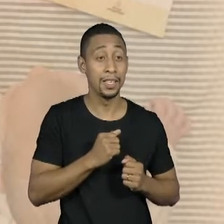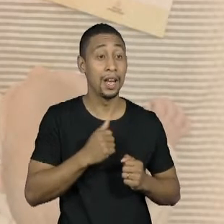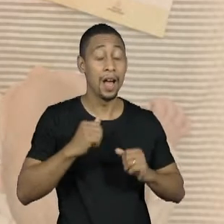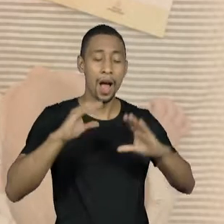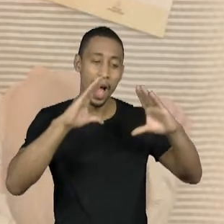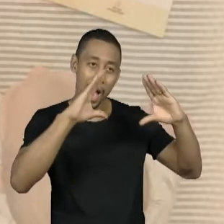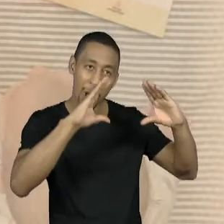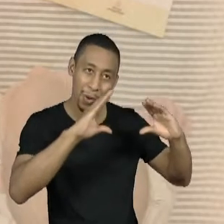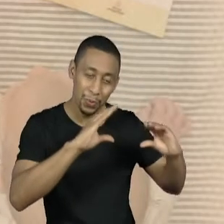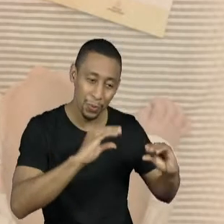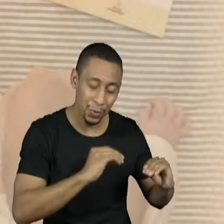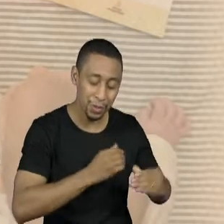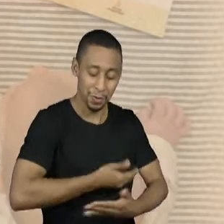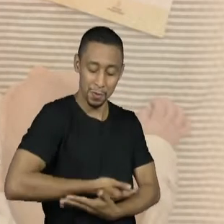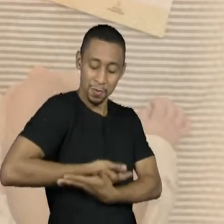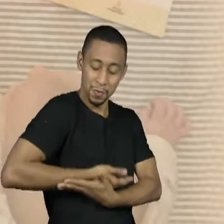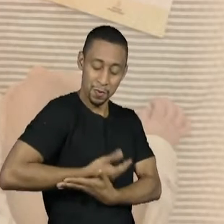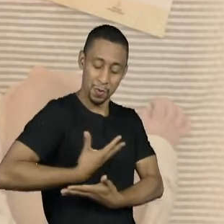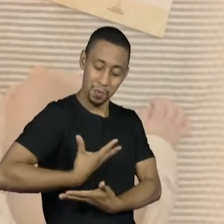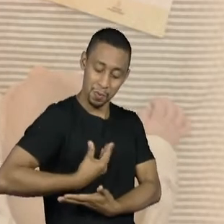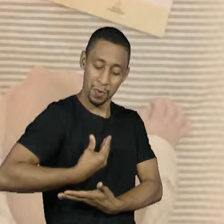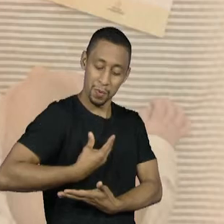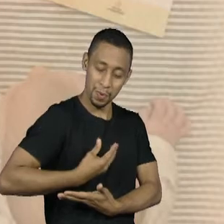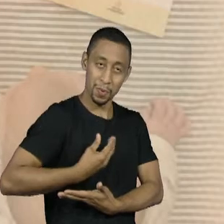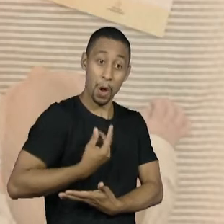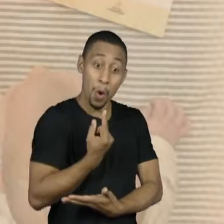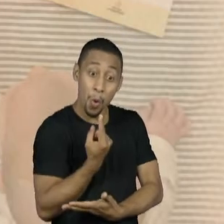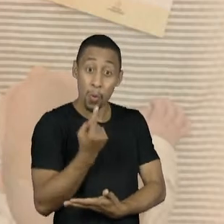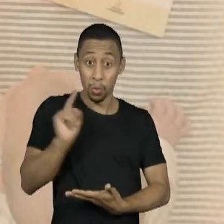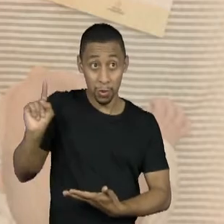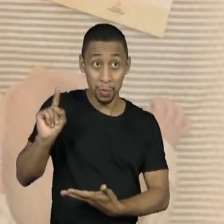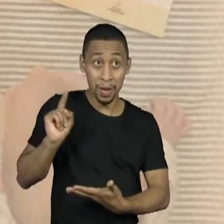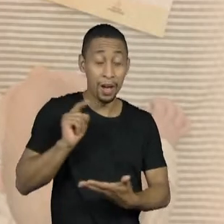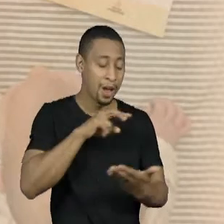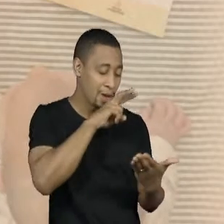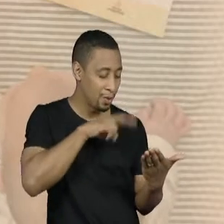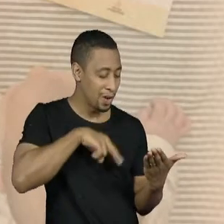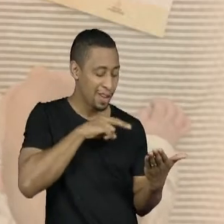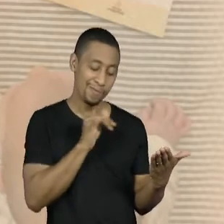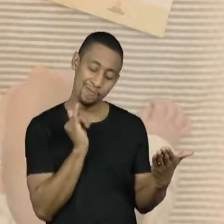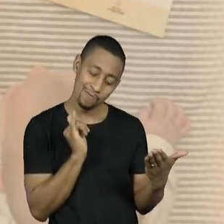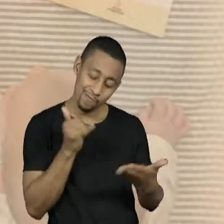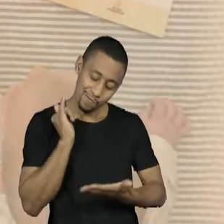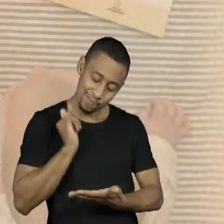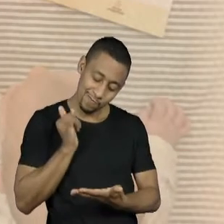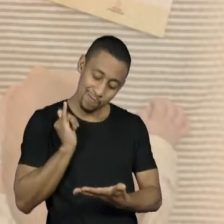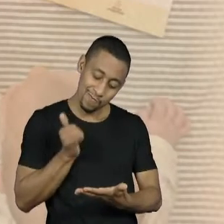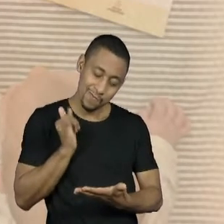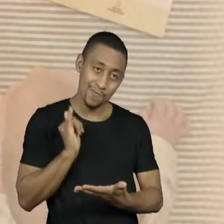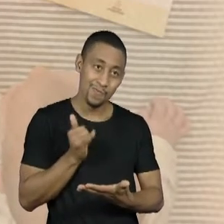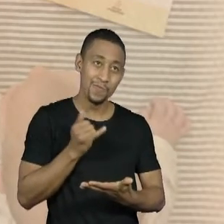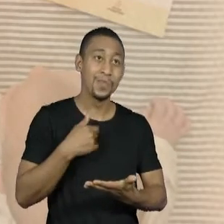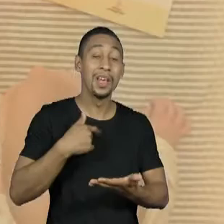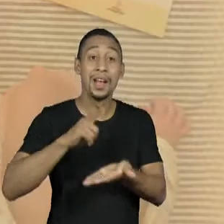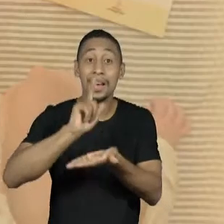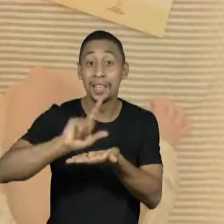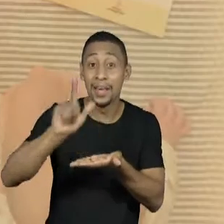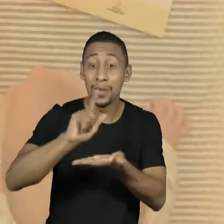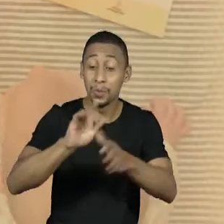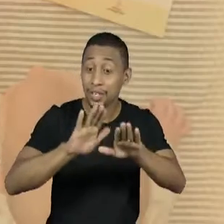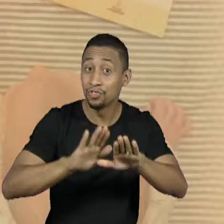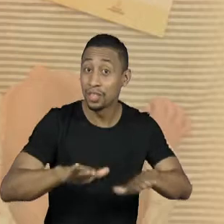mamada do dia, eu leio uma história para os meus pequeninos. Há mais de 15 anos, coleciono literaturas infantis.